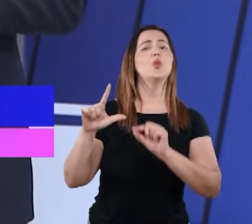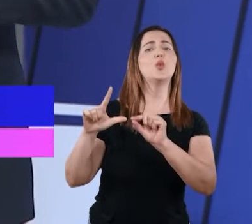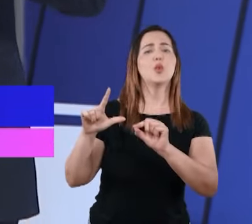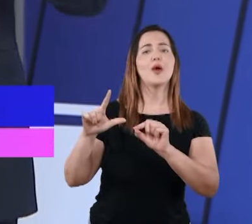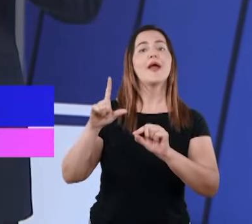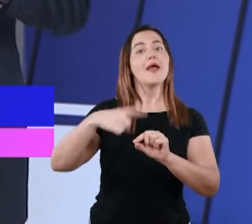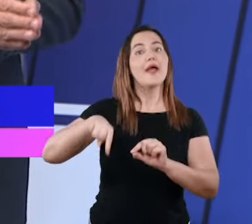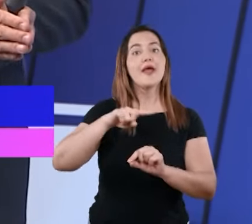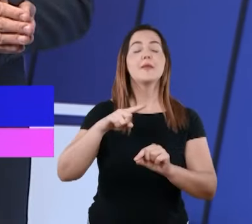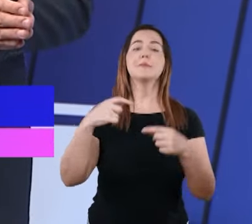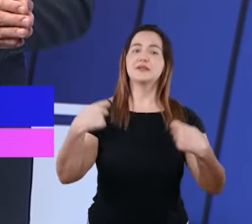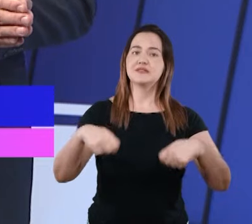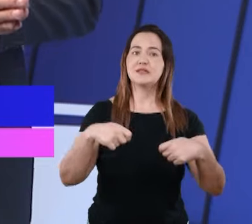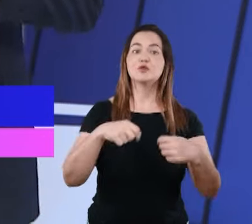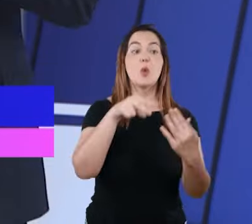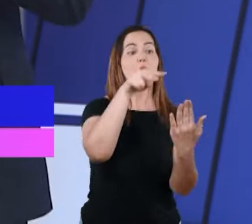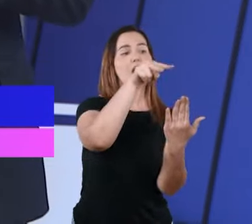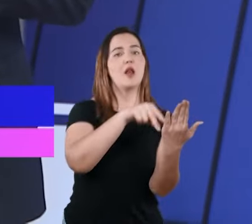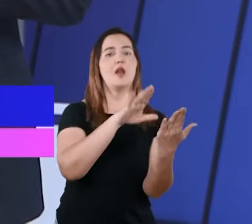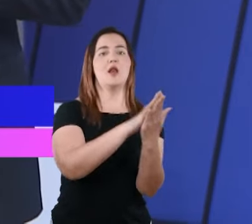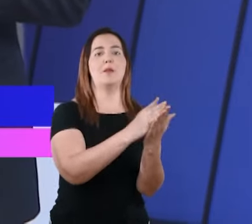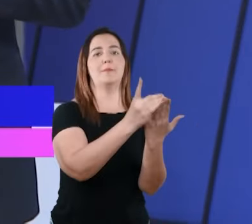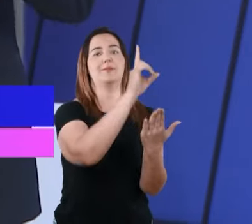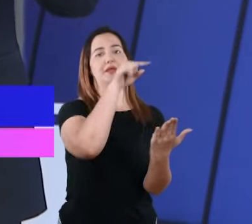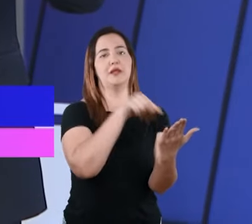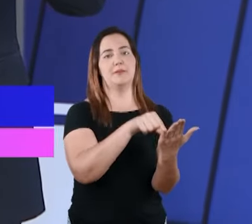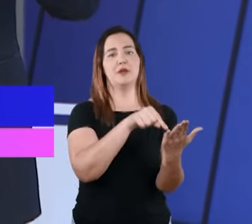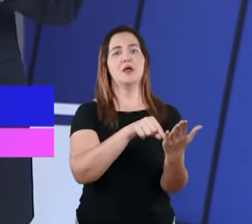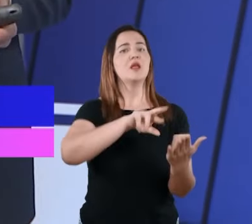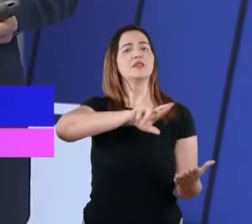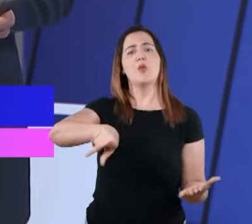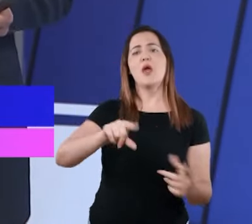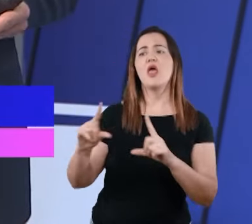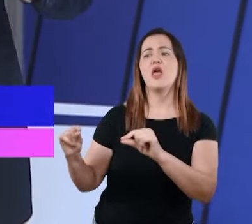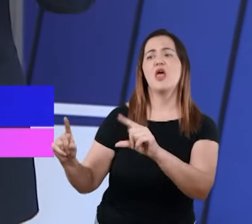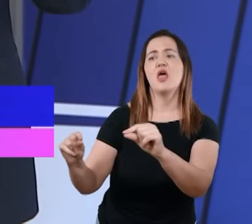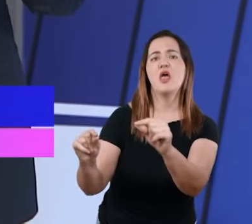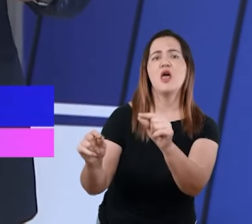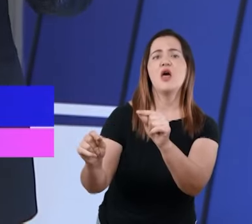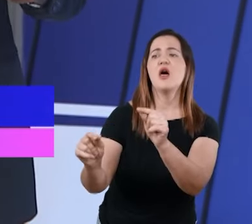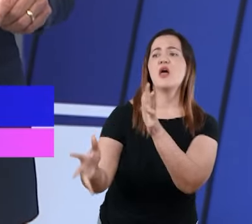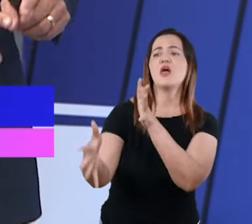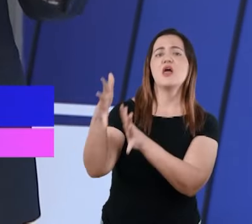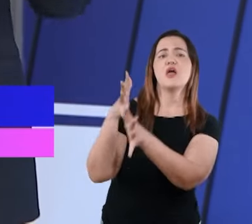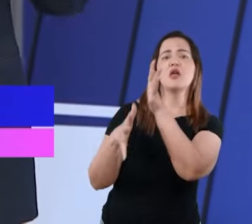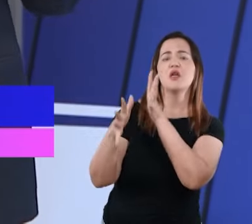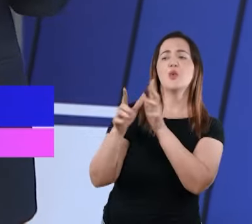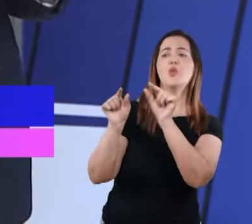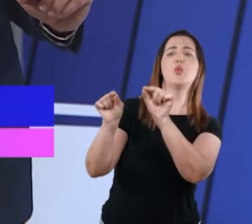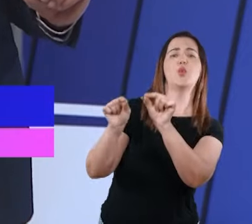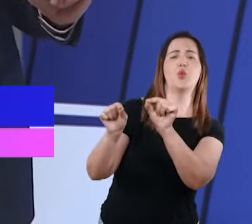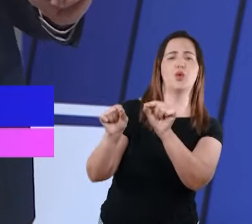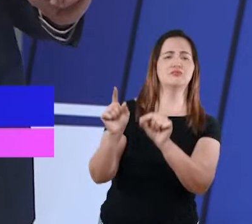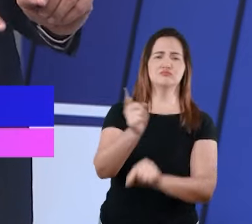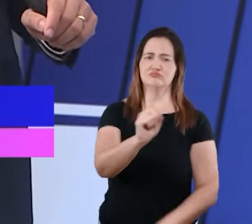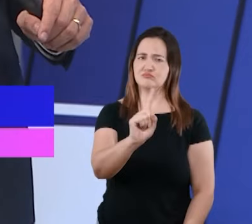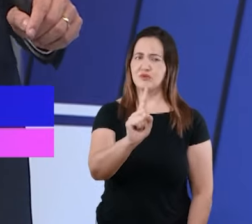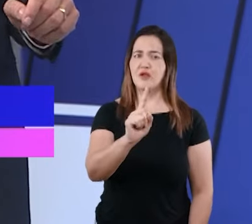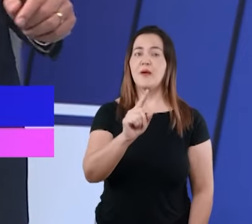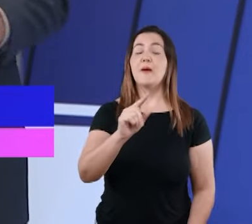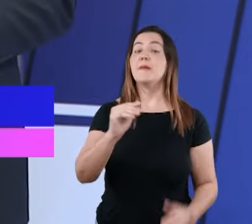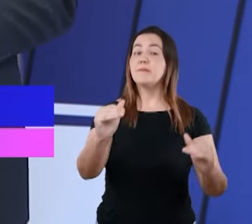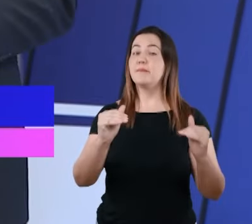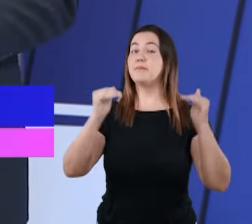ir ao texto bíblico. Devemos ir à revelação do Senhor e entender exatamente o que Ele tem para nos dizer.